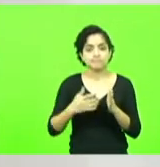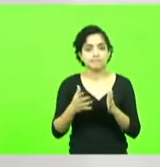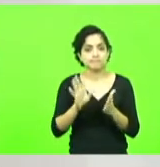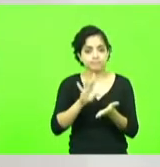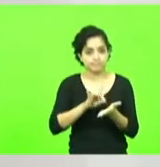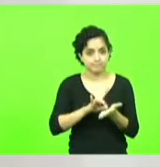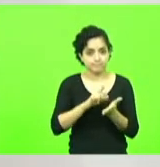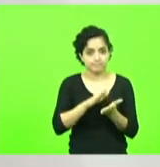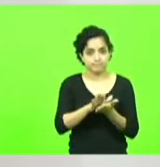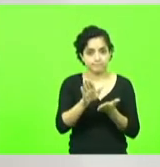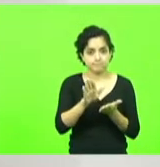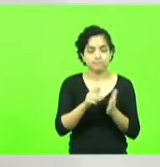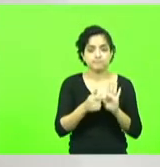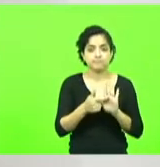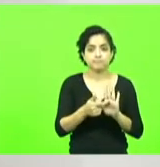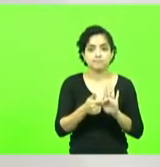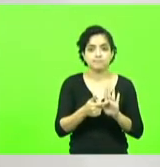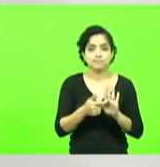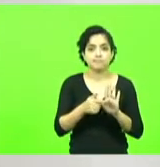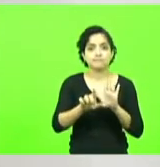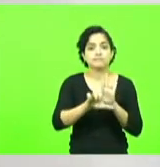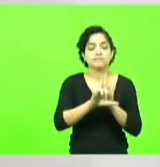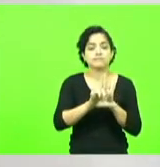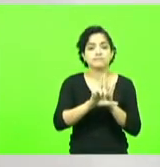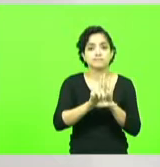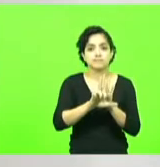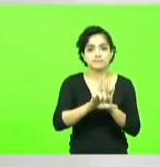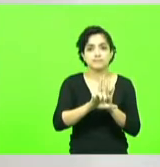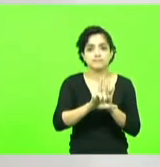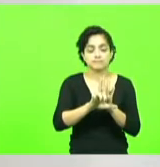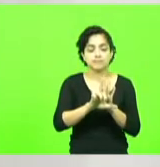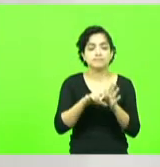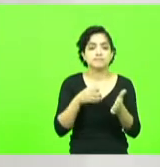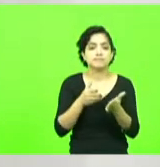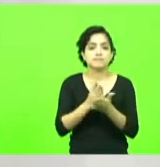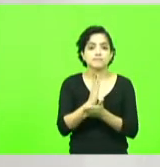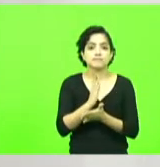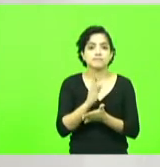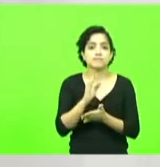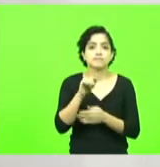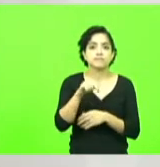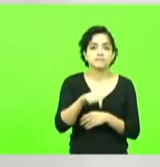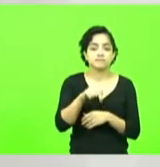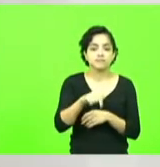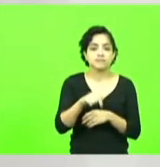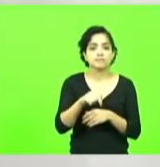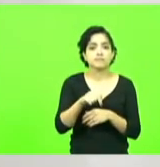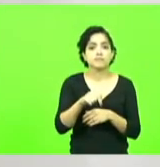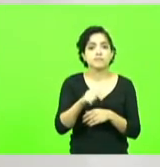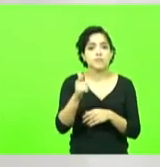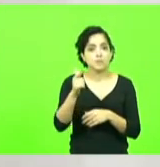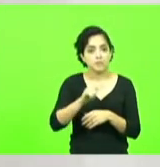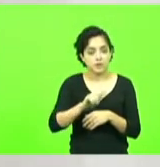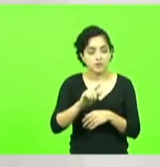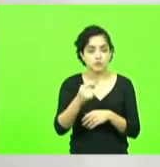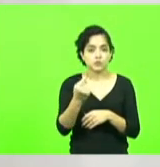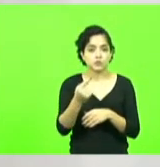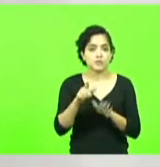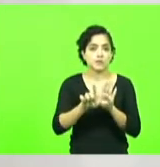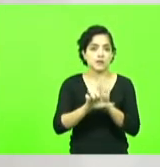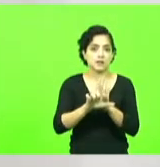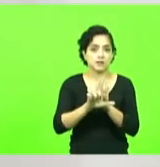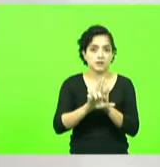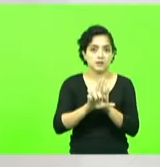publicado, da nossa lei recentemente aqui aprovada, mais uma lei, do